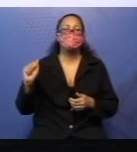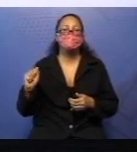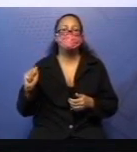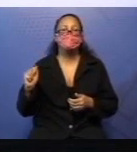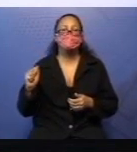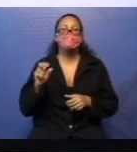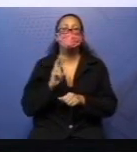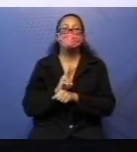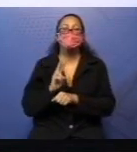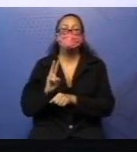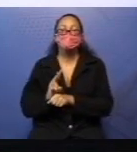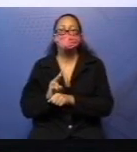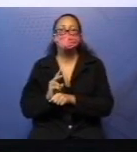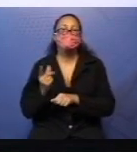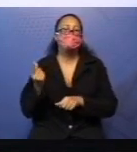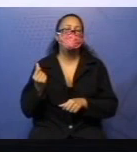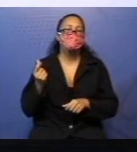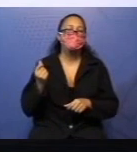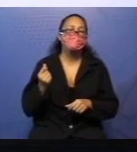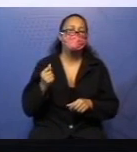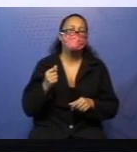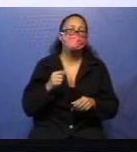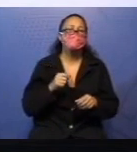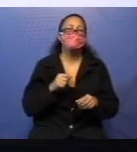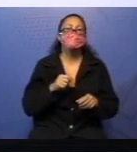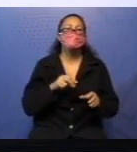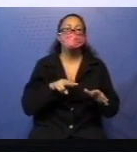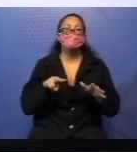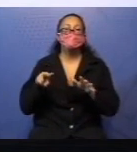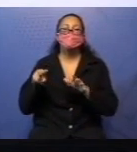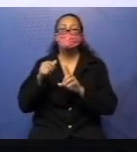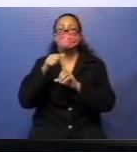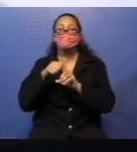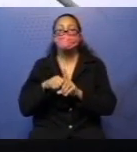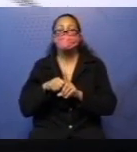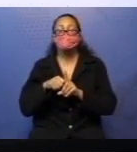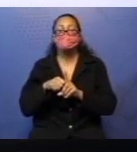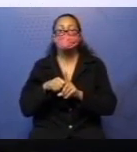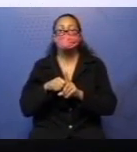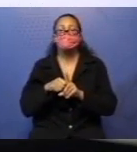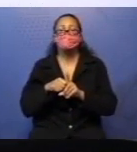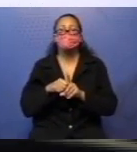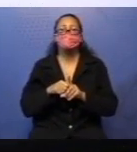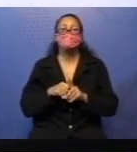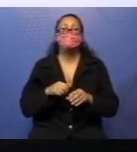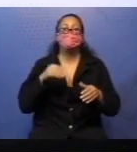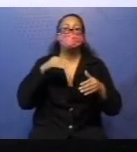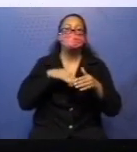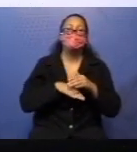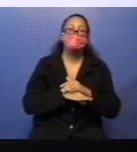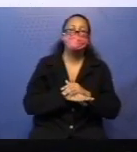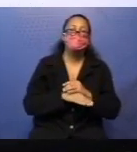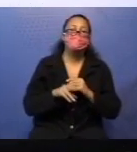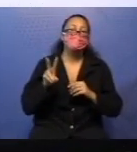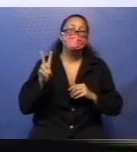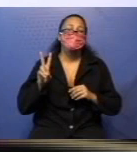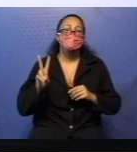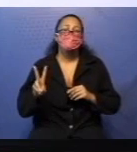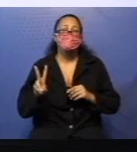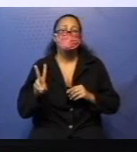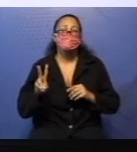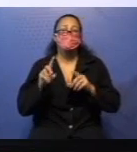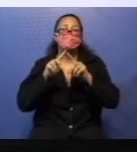importante poupar dinheiro e planejar como gastá-lo. Ela encheu dois cofrinhos e resolveu contar